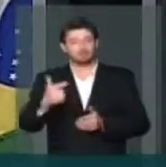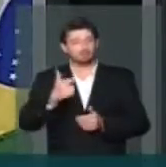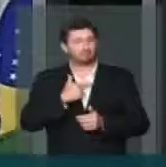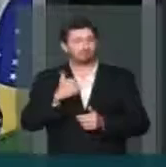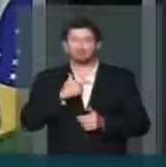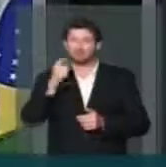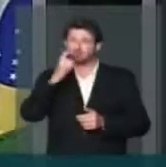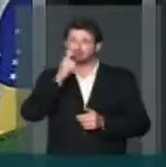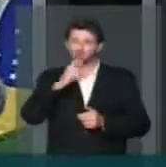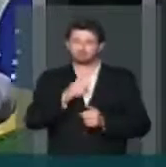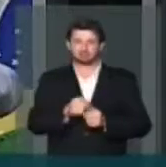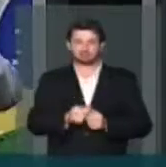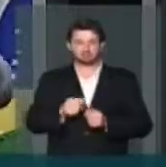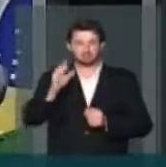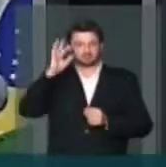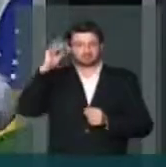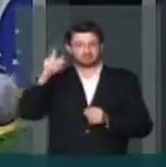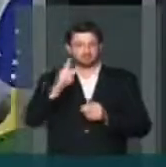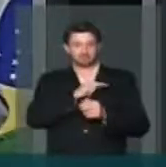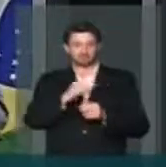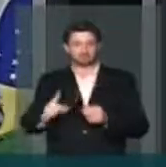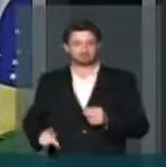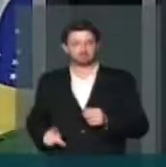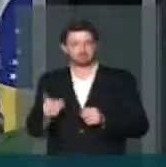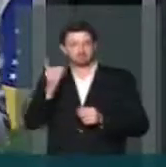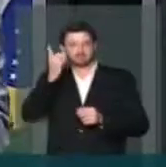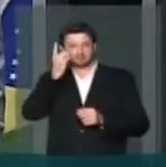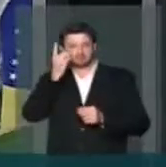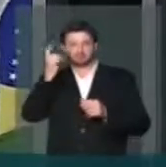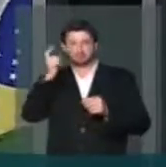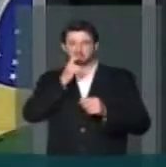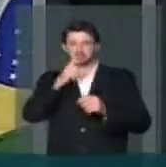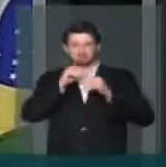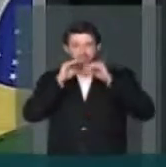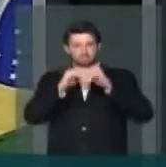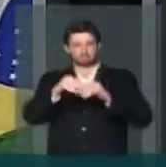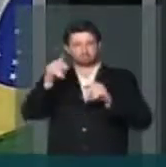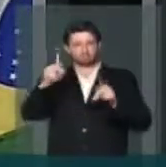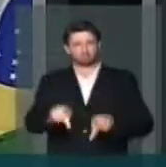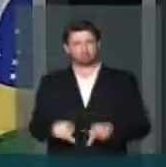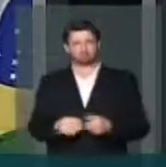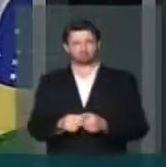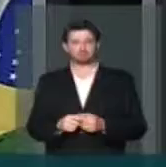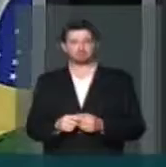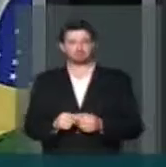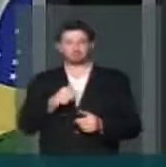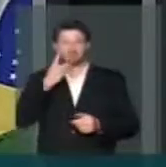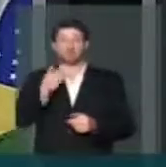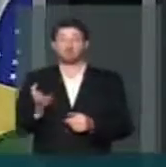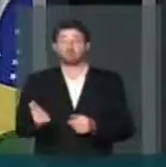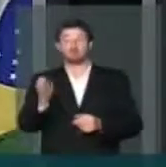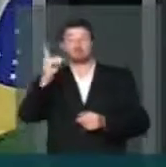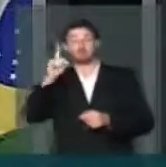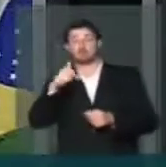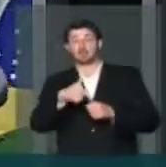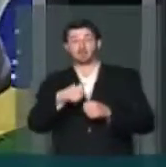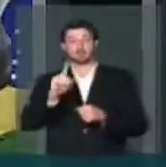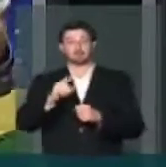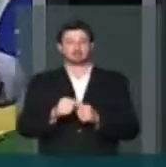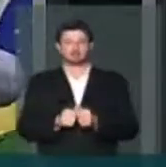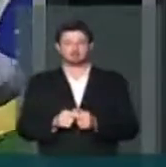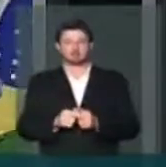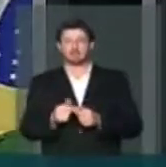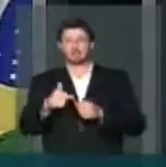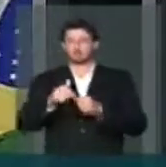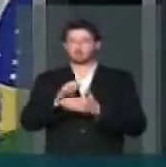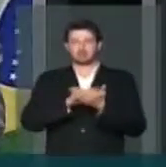mentir. Imagine uma presidente da república mentir para o seu povo. Diz que não aumentaria os combustíveis, nem